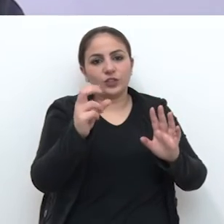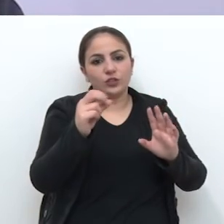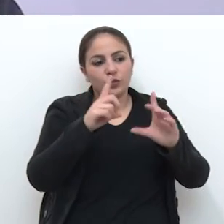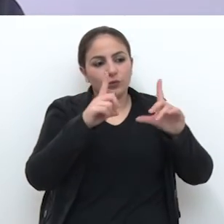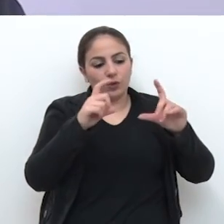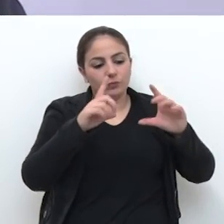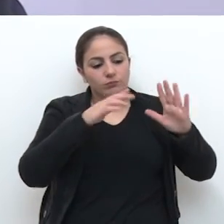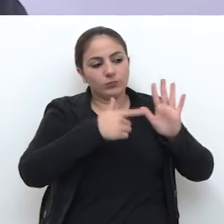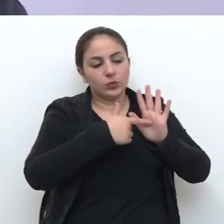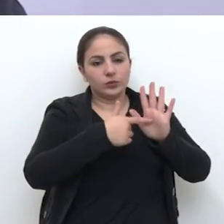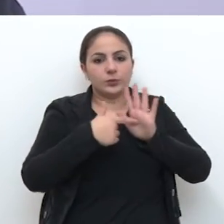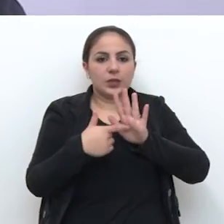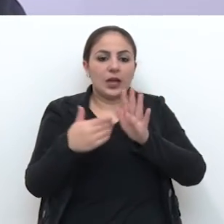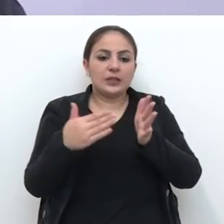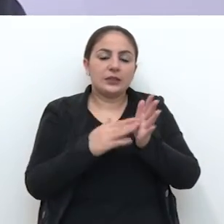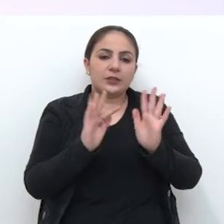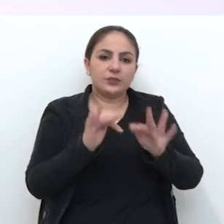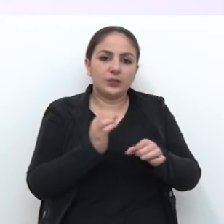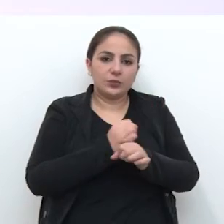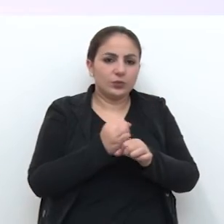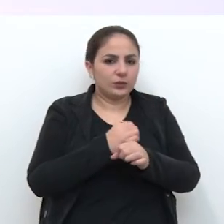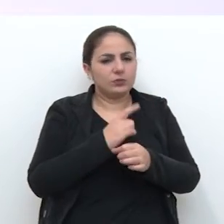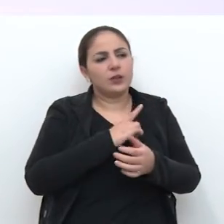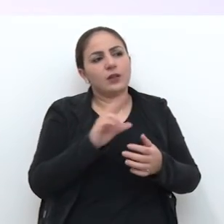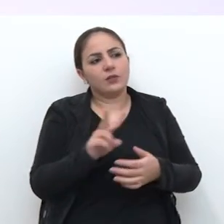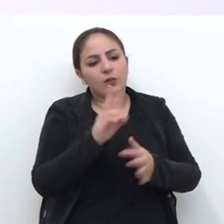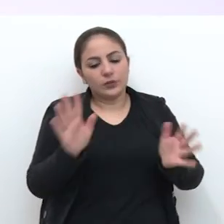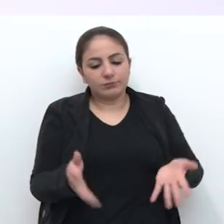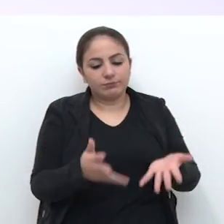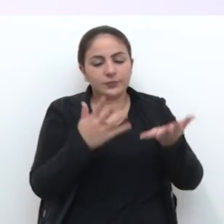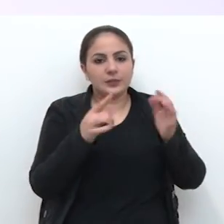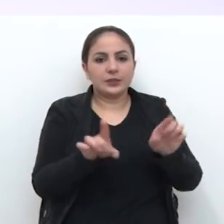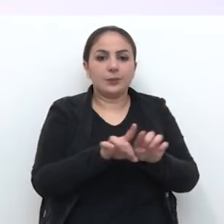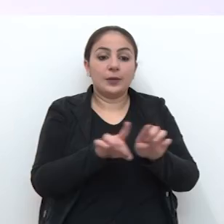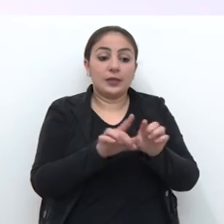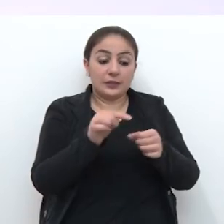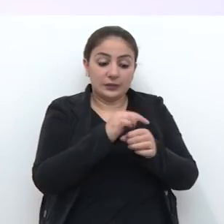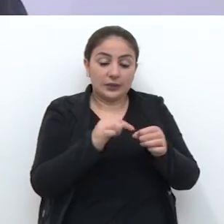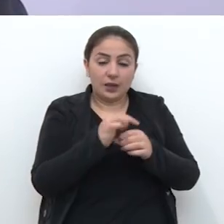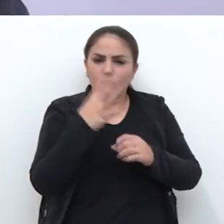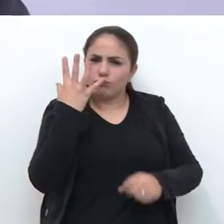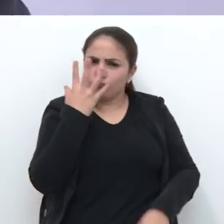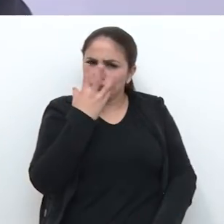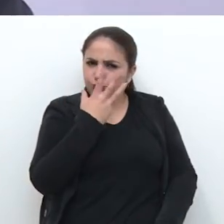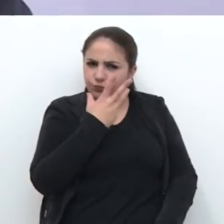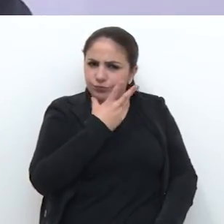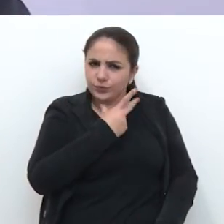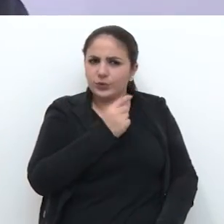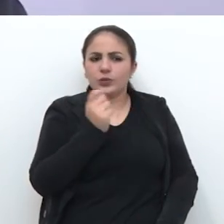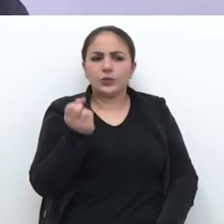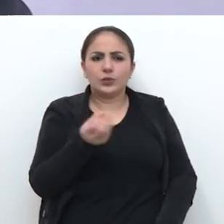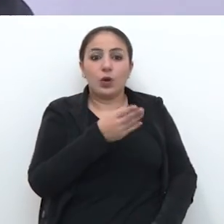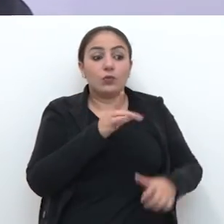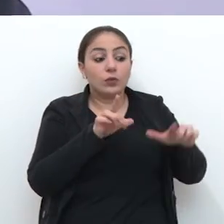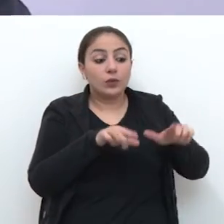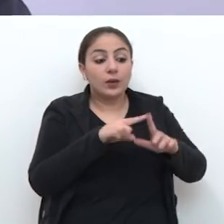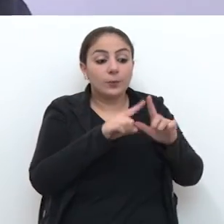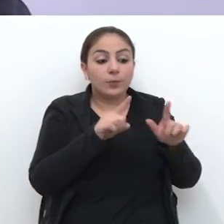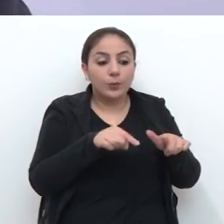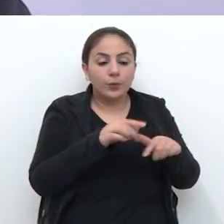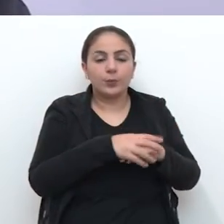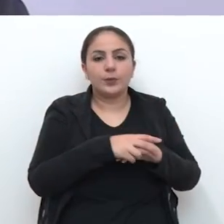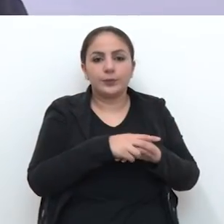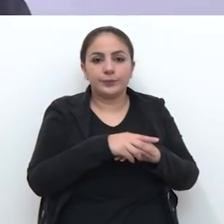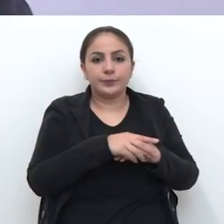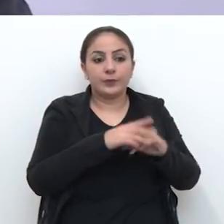fotos até o final do ano, então vai valorizar também a cidade, que está tão bonita, com os novos espaços públicos.